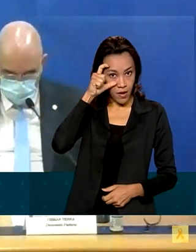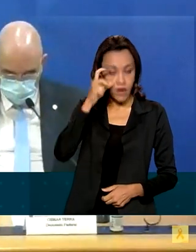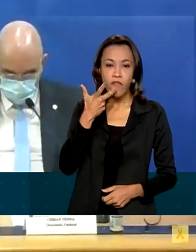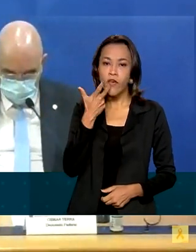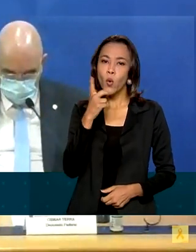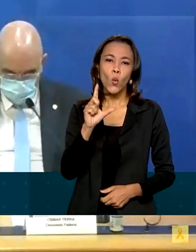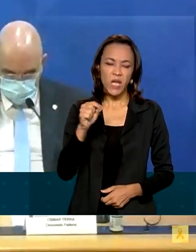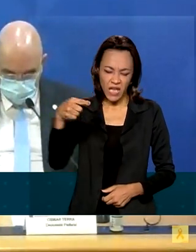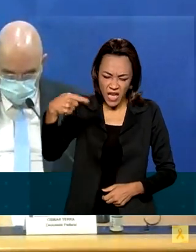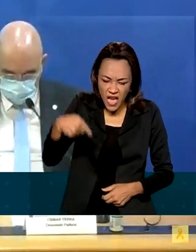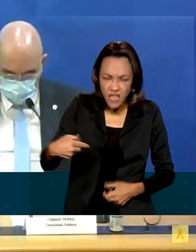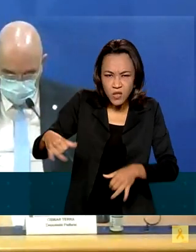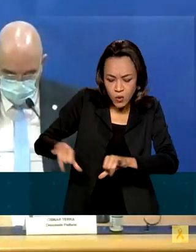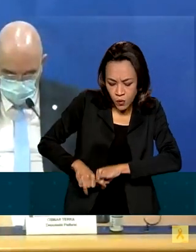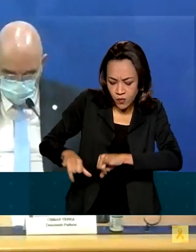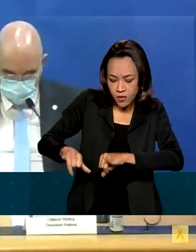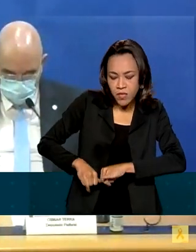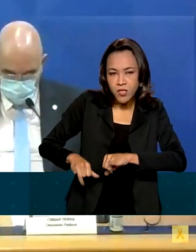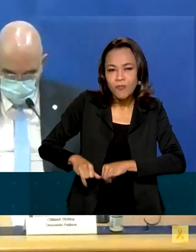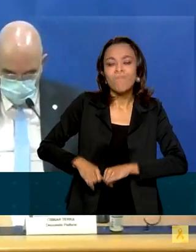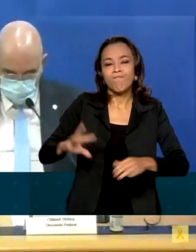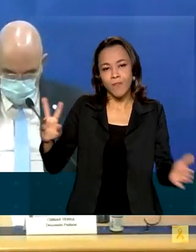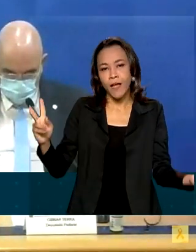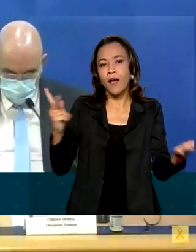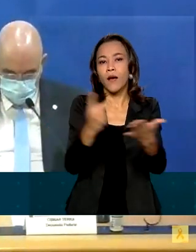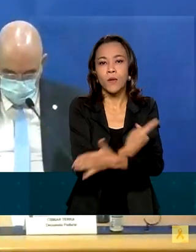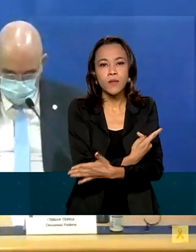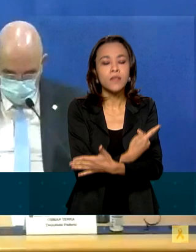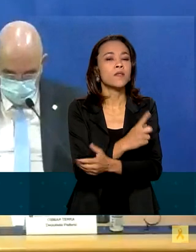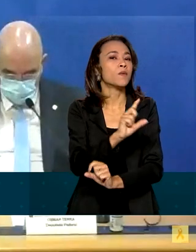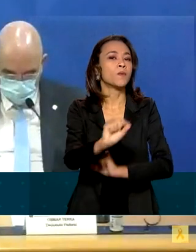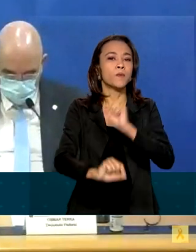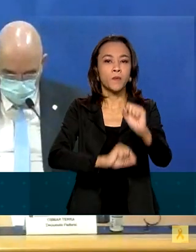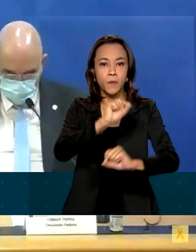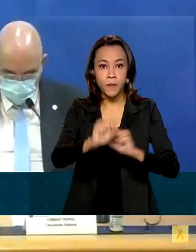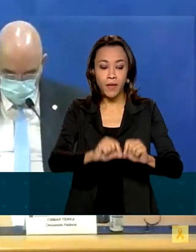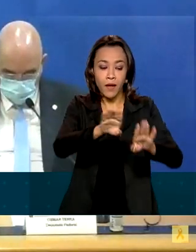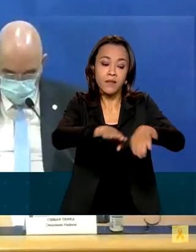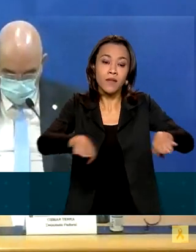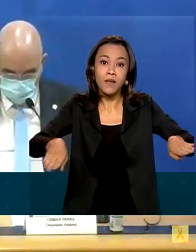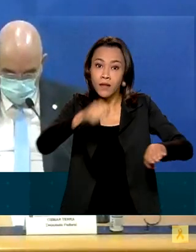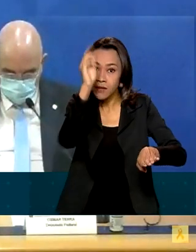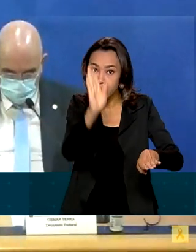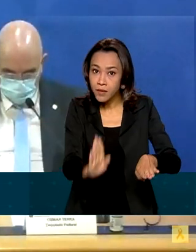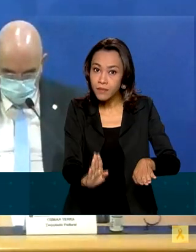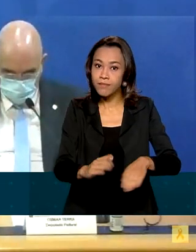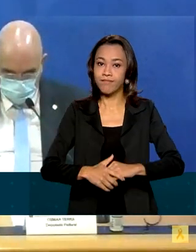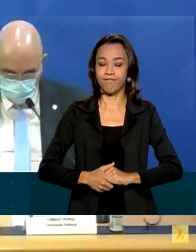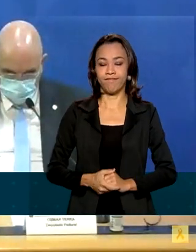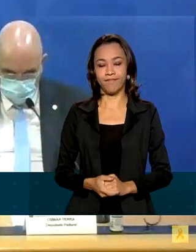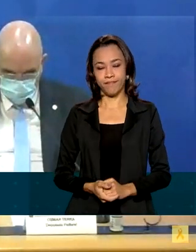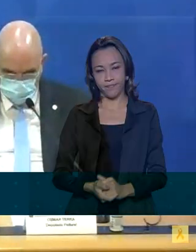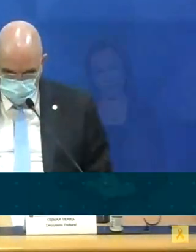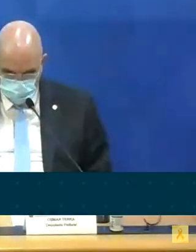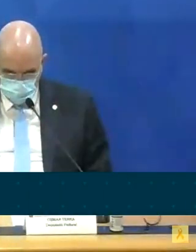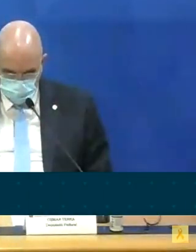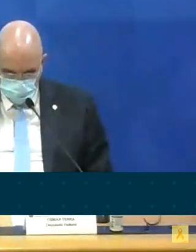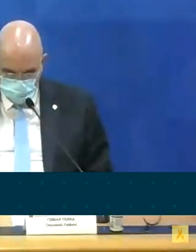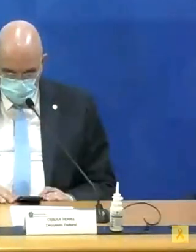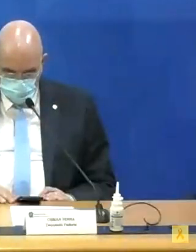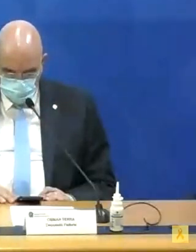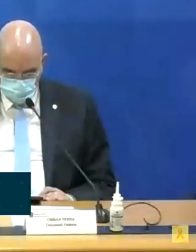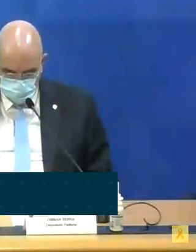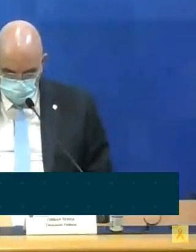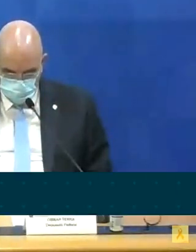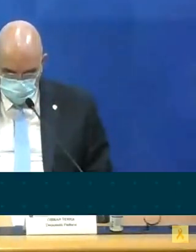esse sofrimento também tem atingido cada vez mais as crianças brasileiras. Que nós não tenhamos só